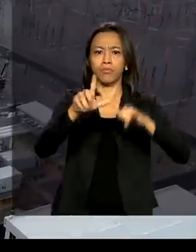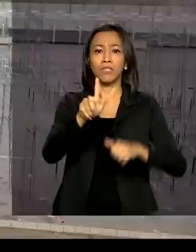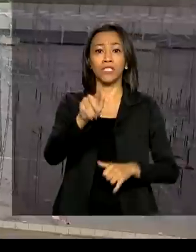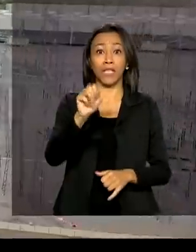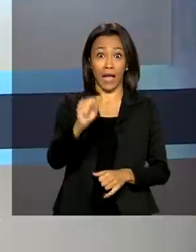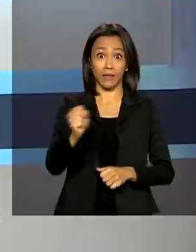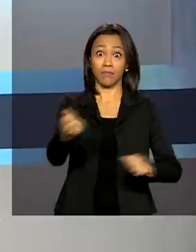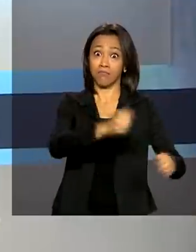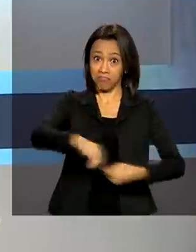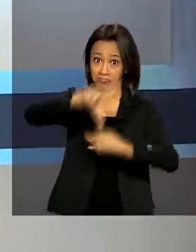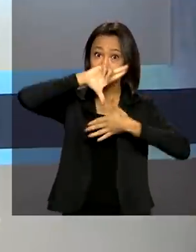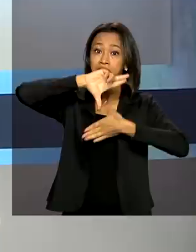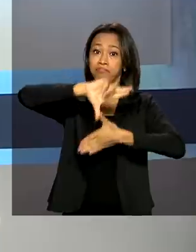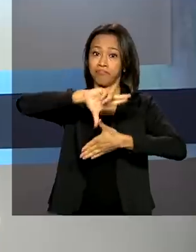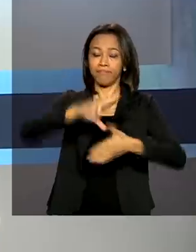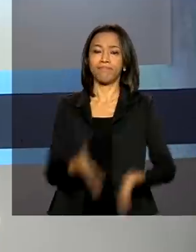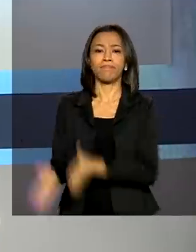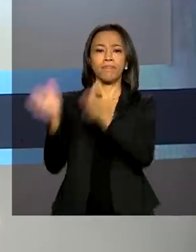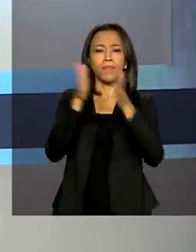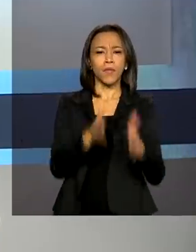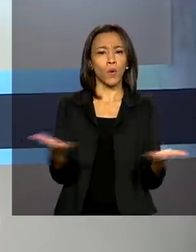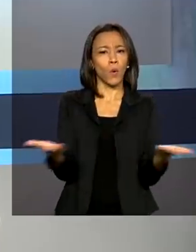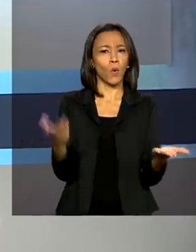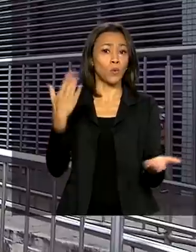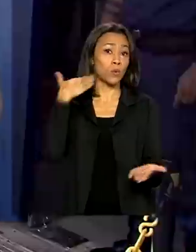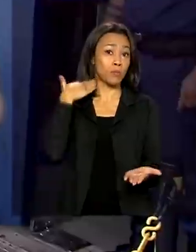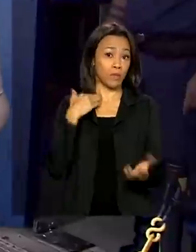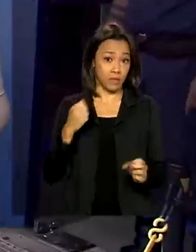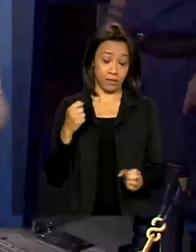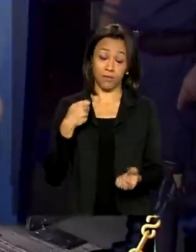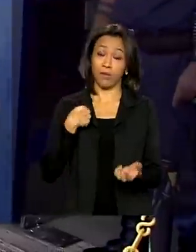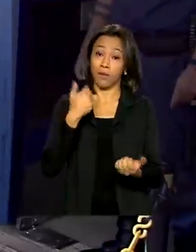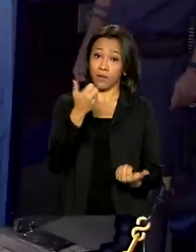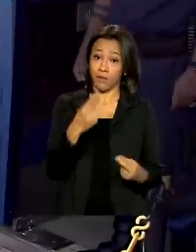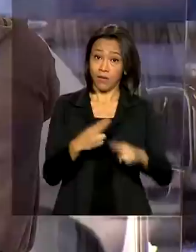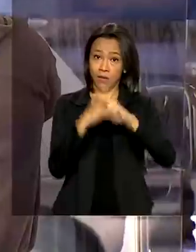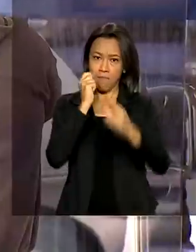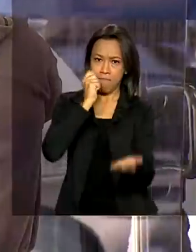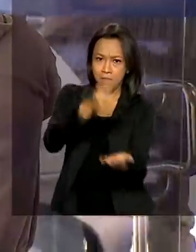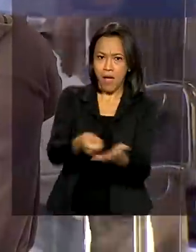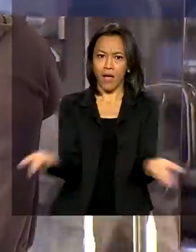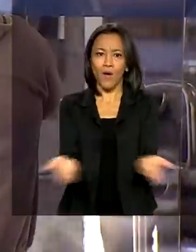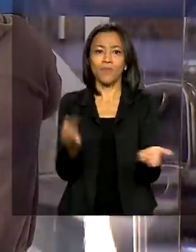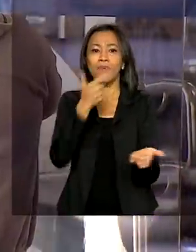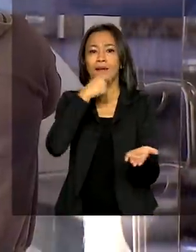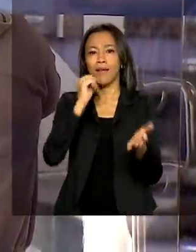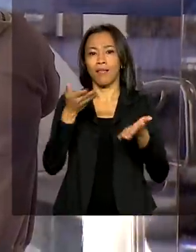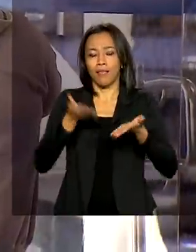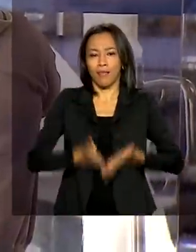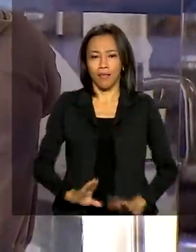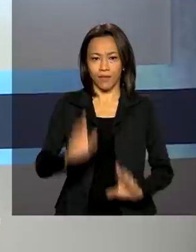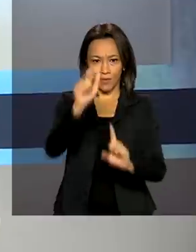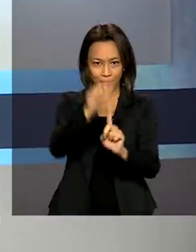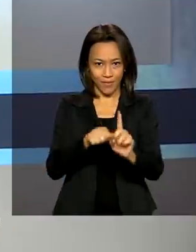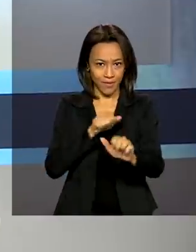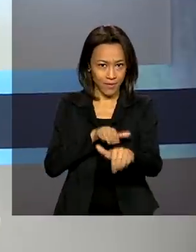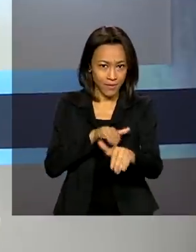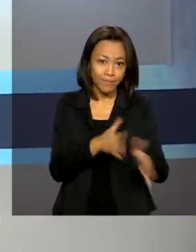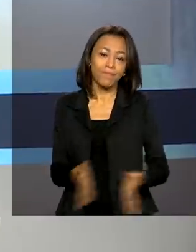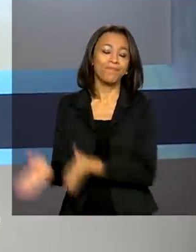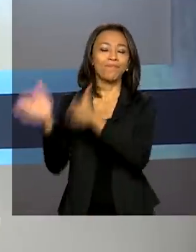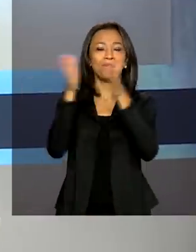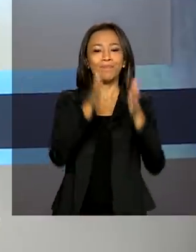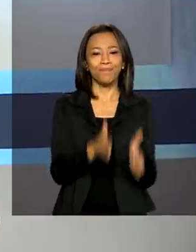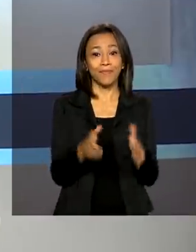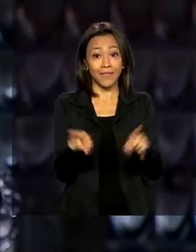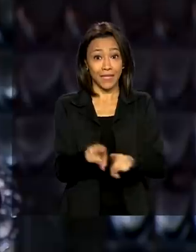América Latina. Caixa paga hoje o auxílio emergencial aos beneficiários nascidos em setembro. E veja